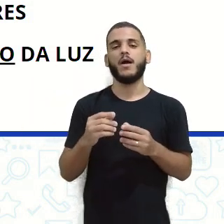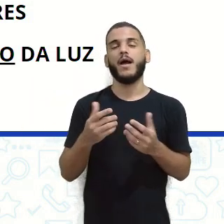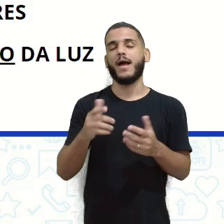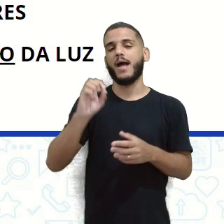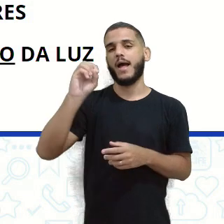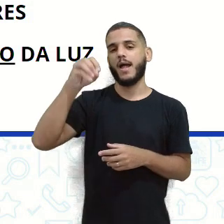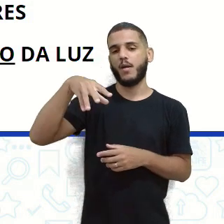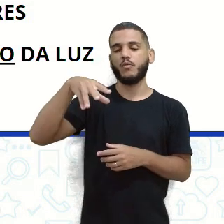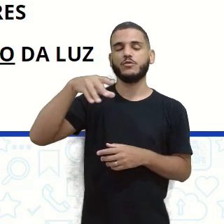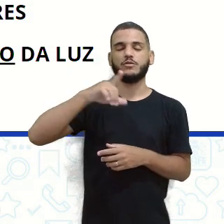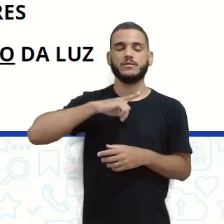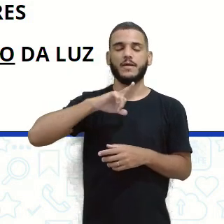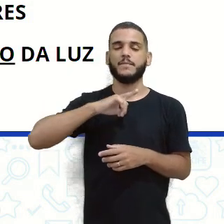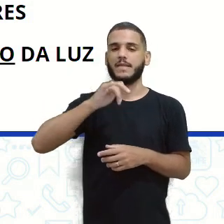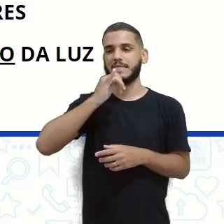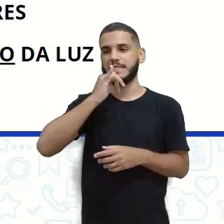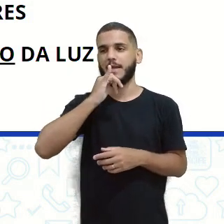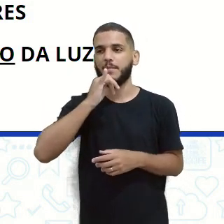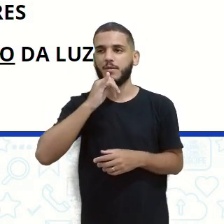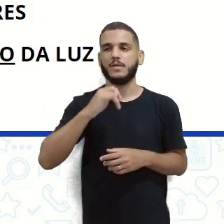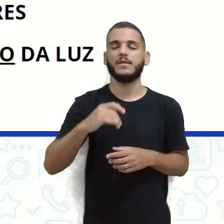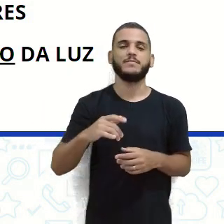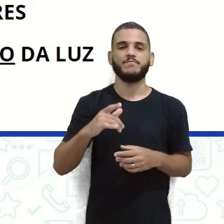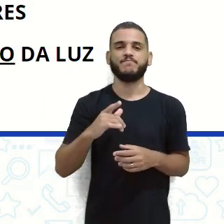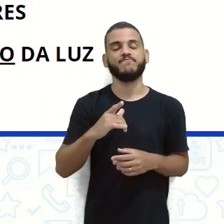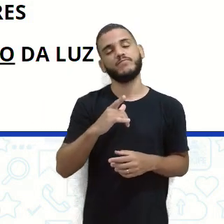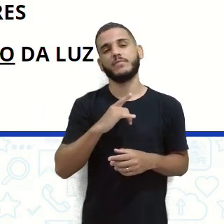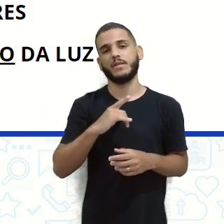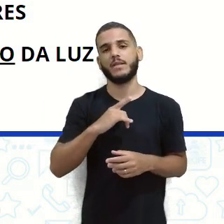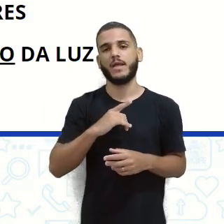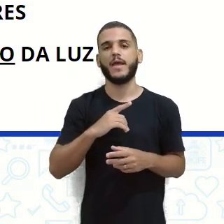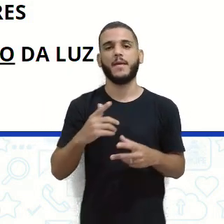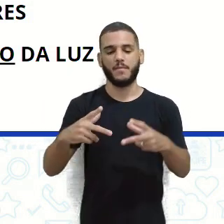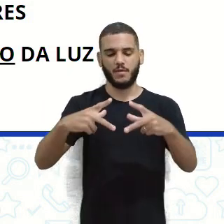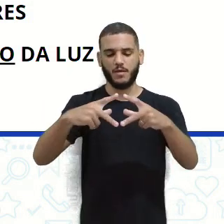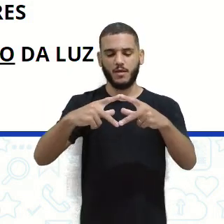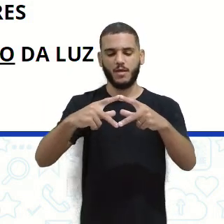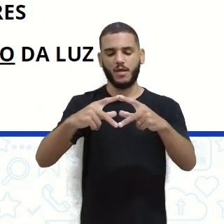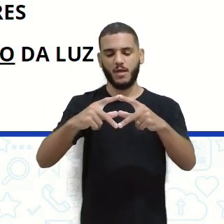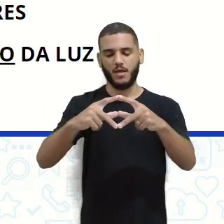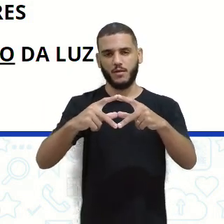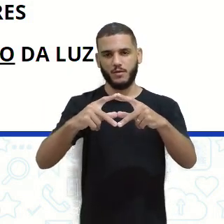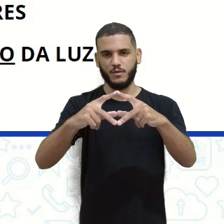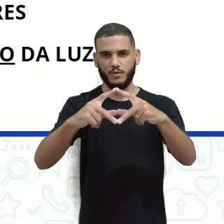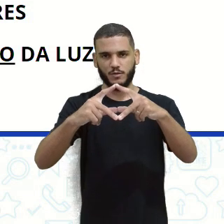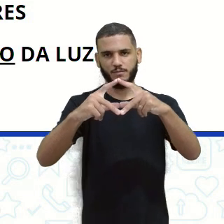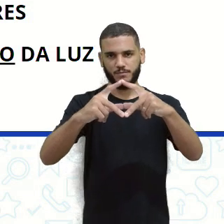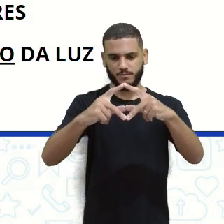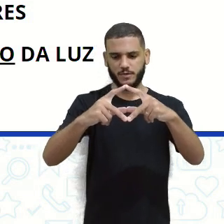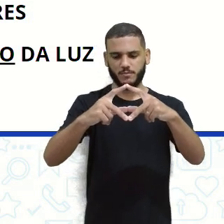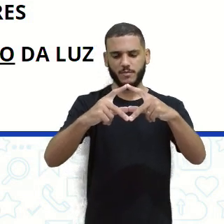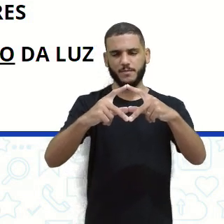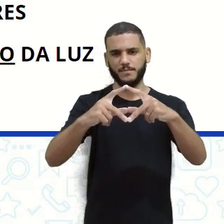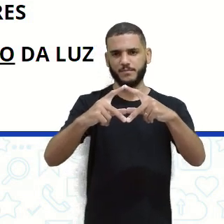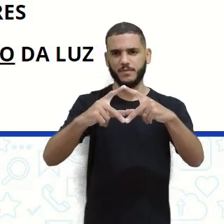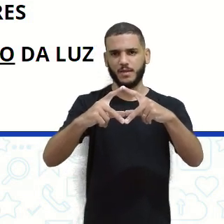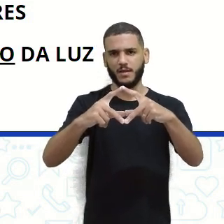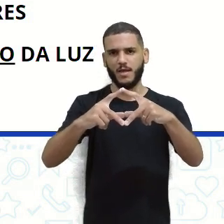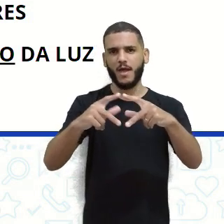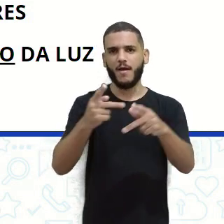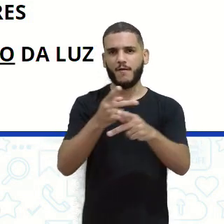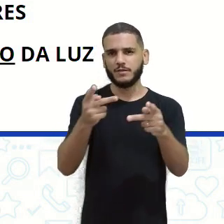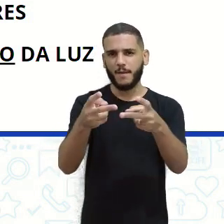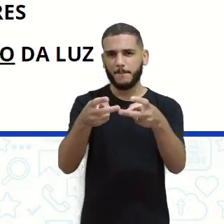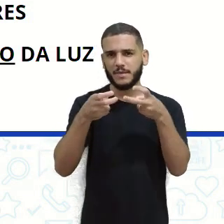você pega um prisma, né, bota lá aquela luz incidindo nesse prisma. E você vai ver o que vai sair